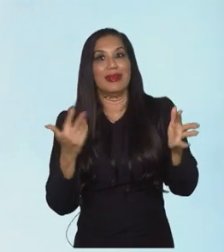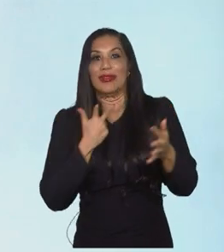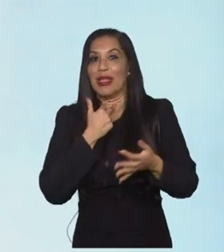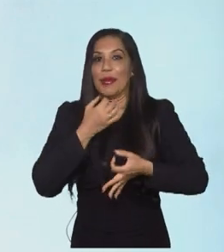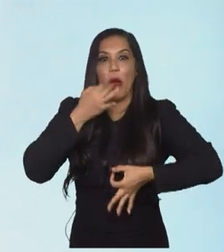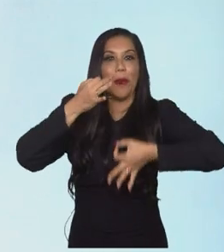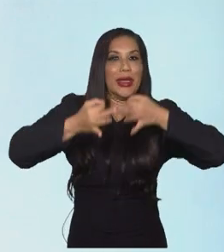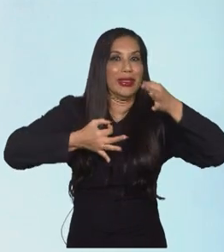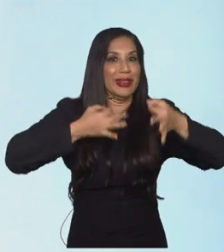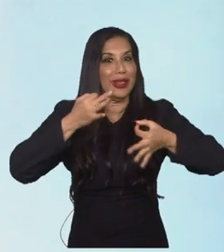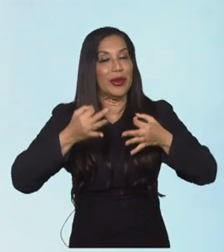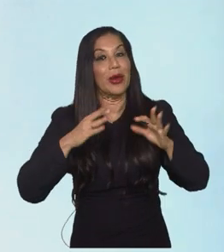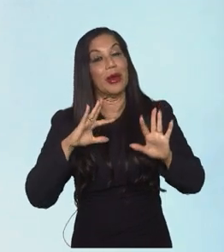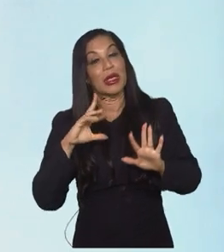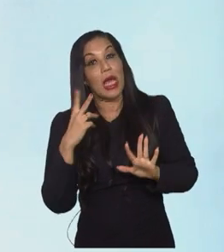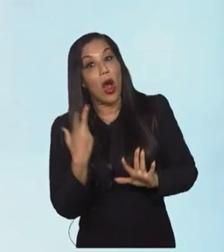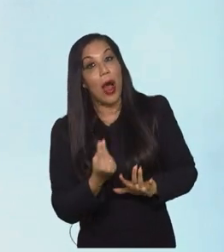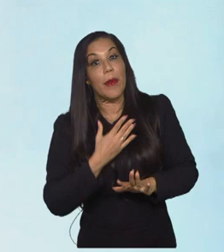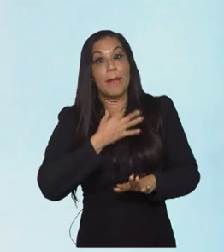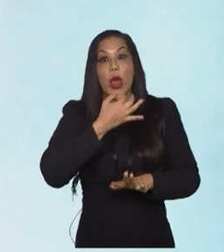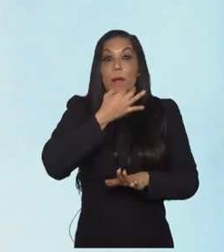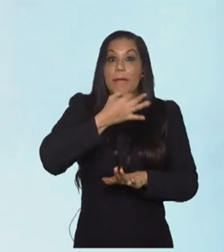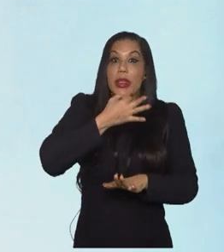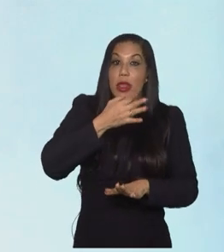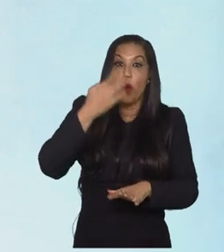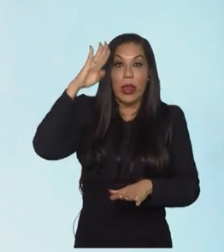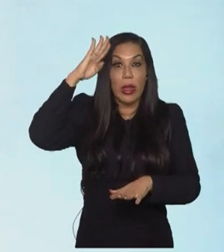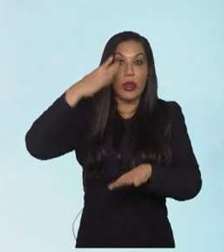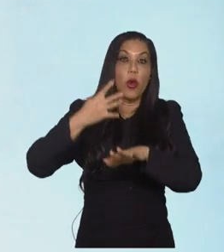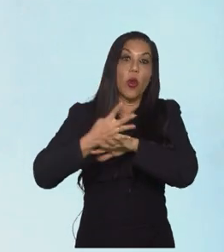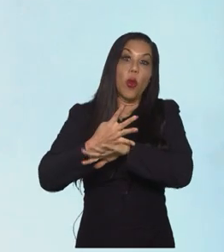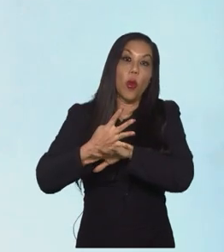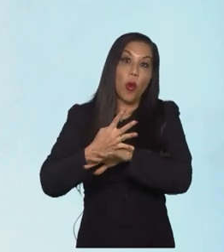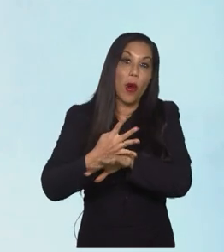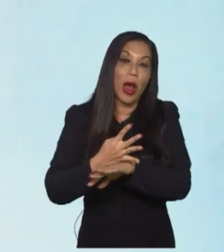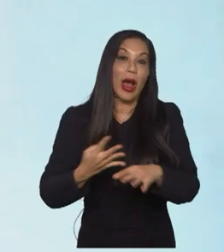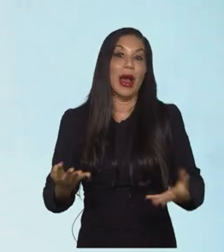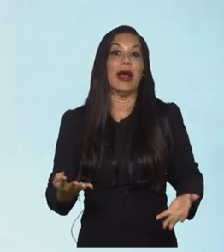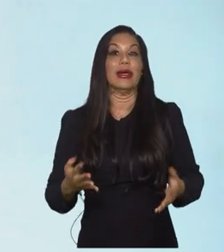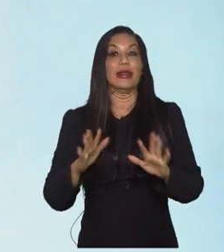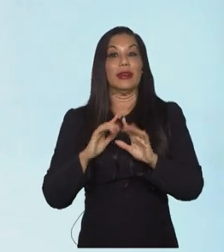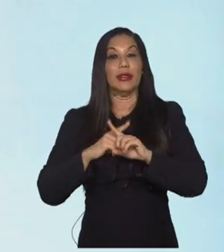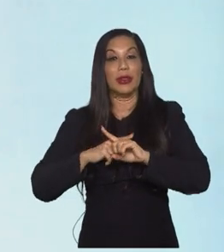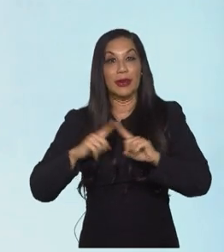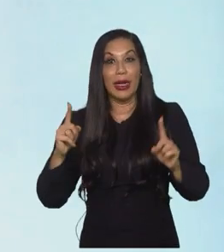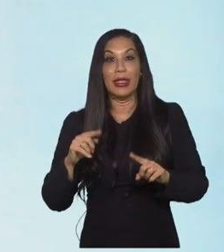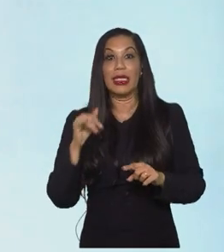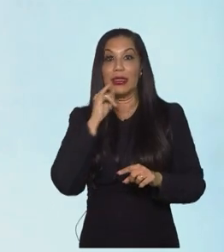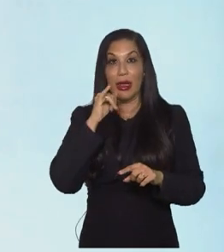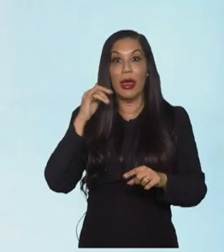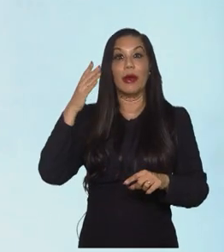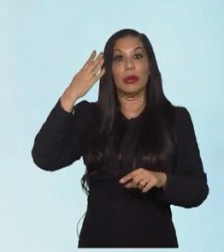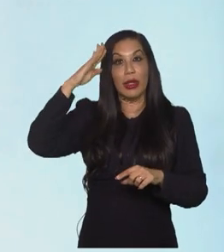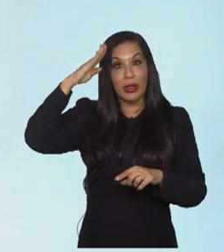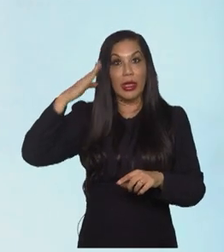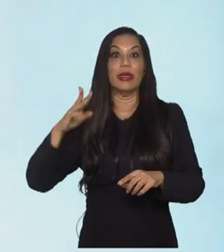equipe, e vai ser um tipo de jogo que vai, como a gente comentou, tirar os espaços, vai tentar